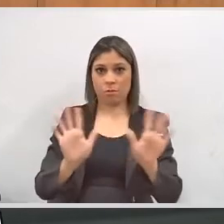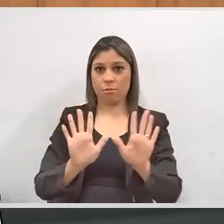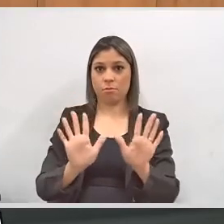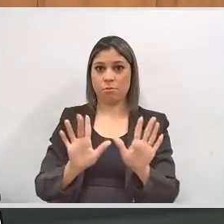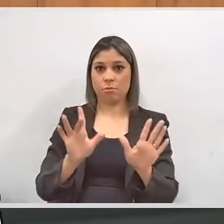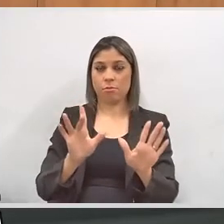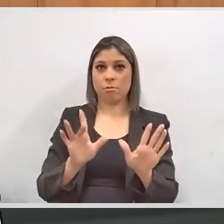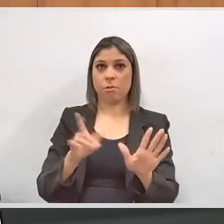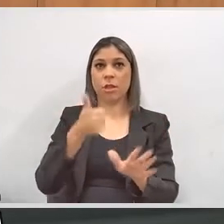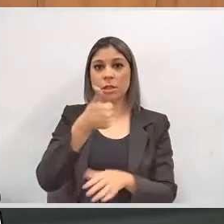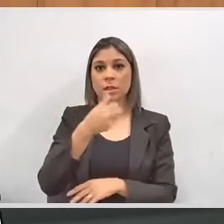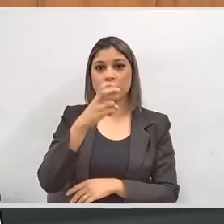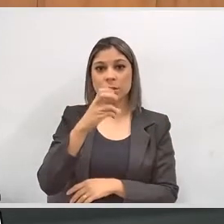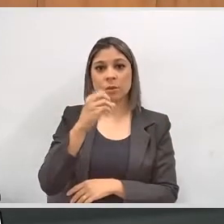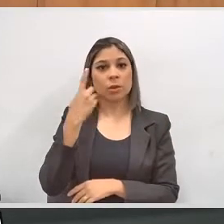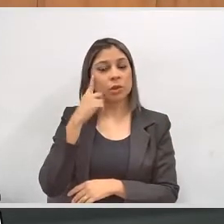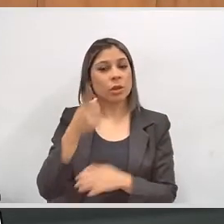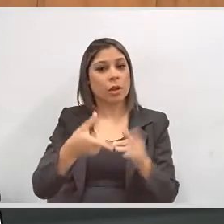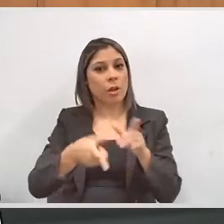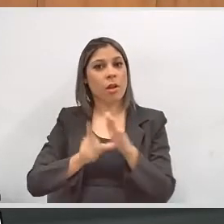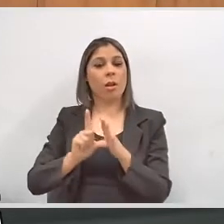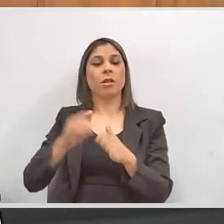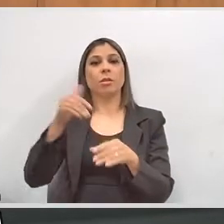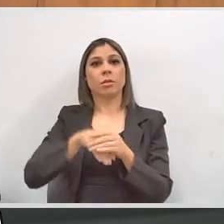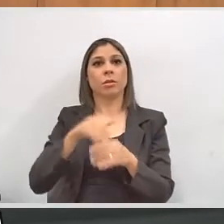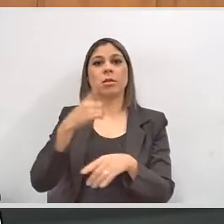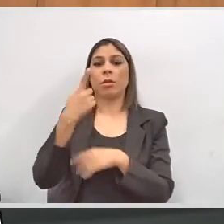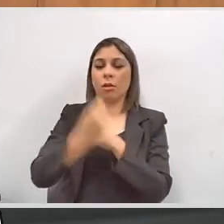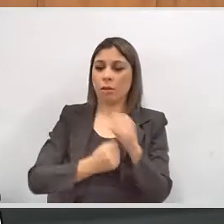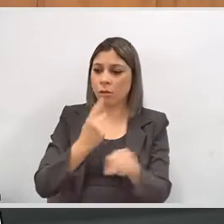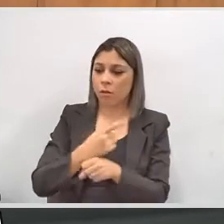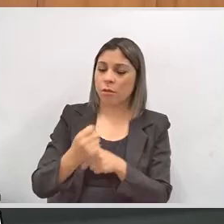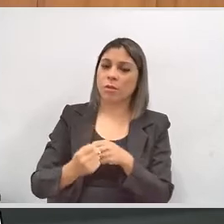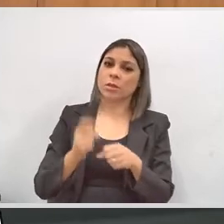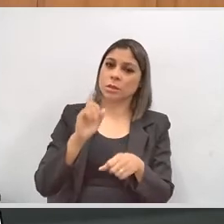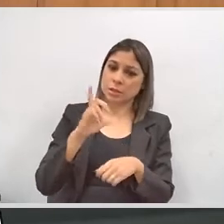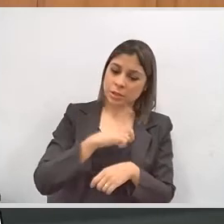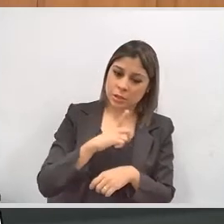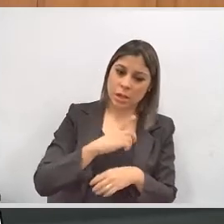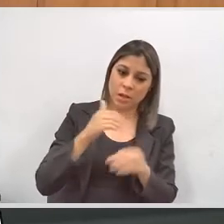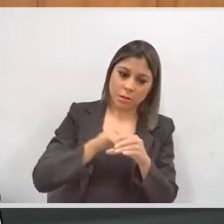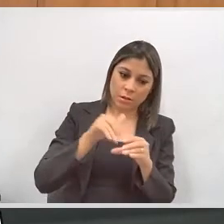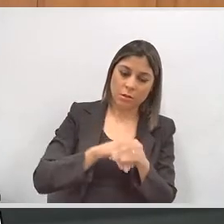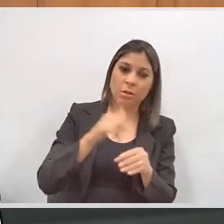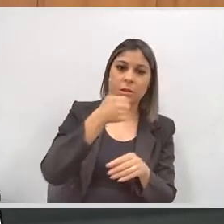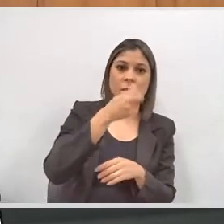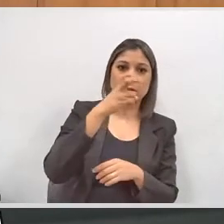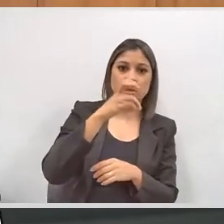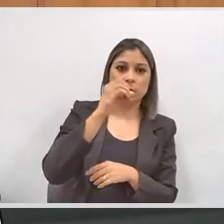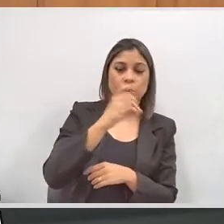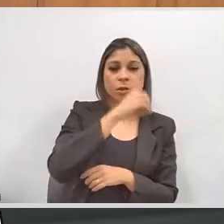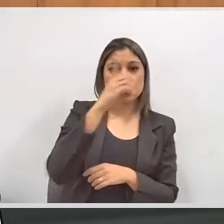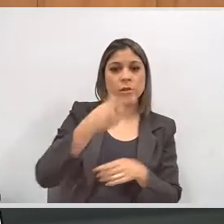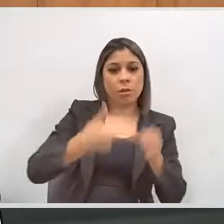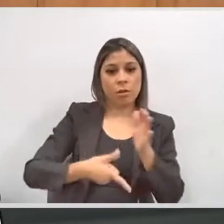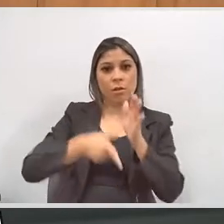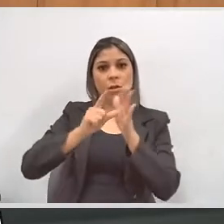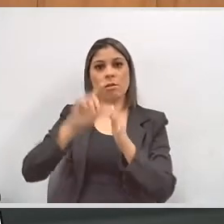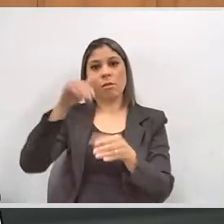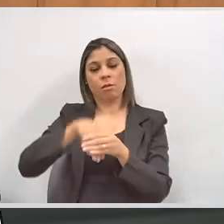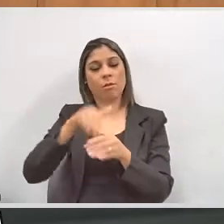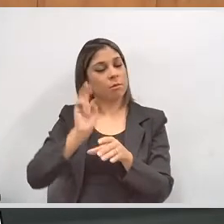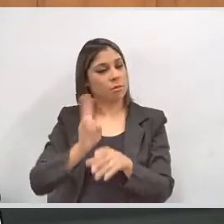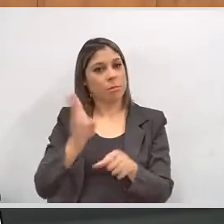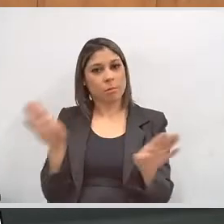Não muda. Isso é prazo legal, 150 dias antes da eleição. Todo ano eleitoral é assim, 150 dias antes da eleição, o cadastro se fecha.